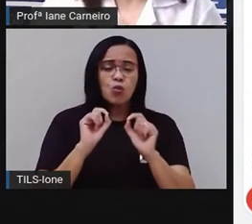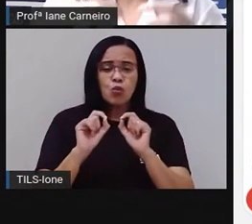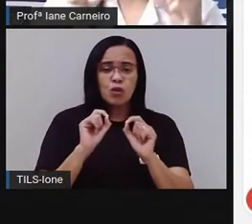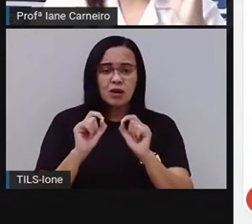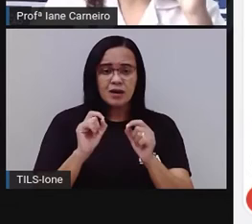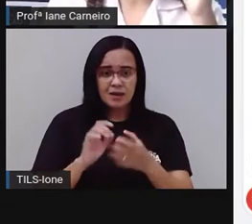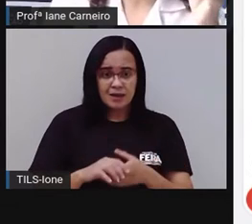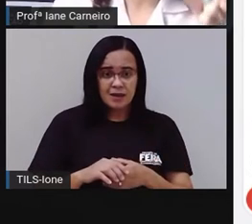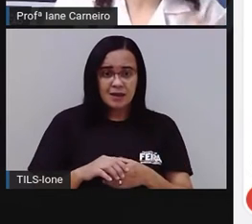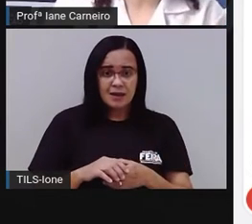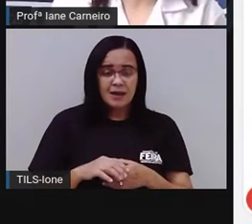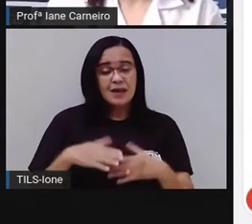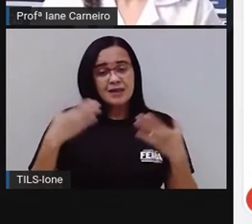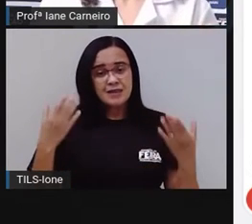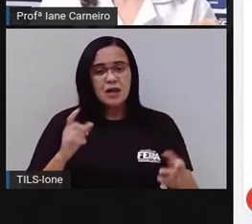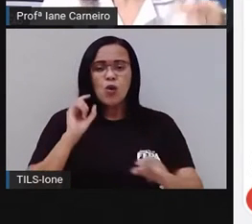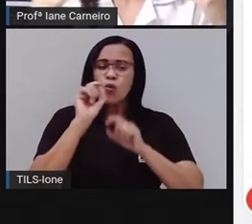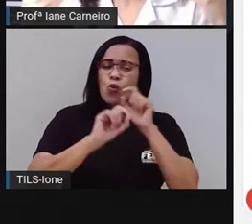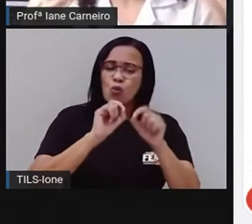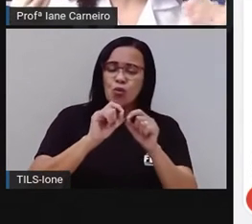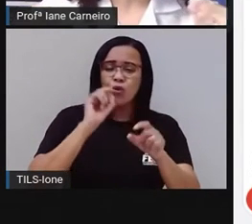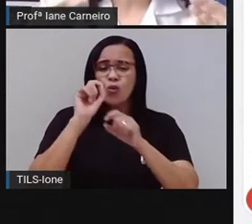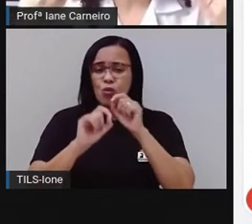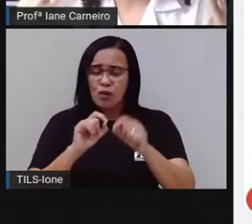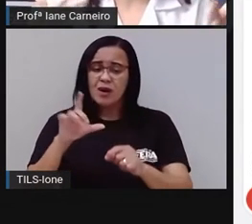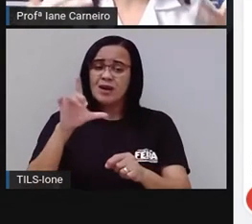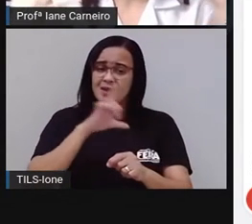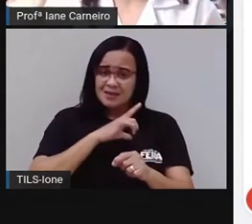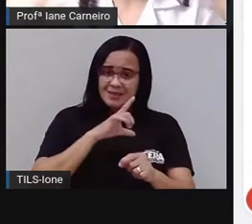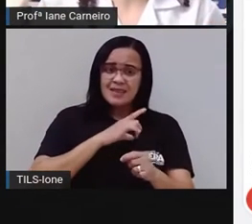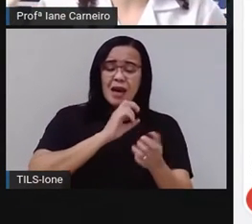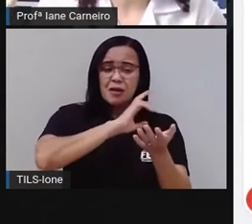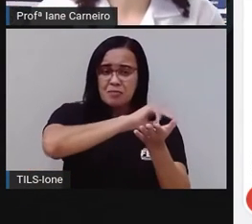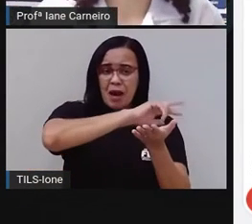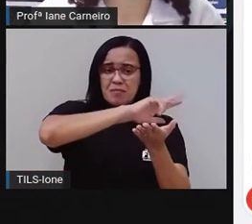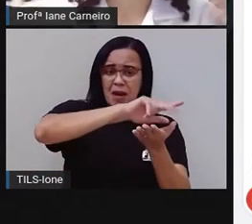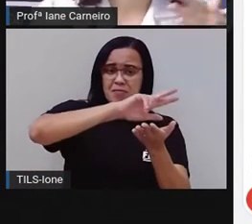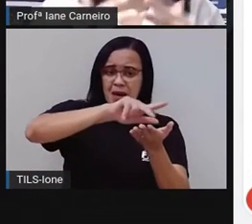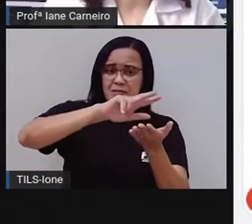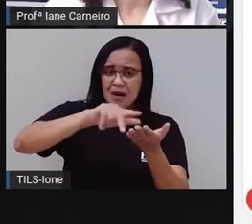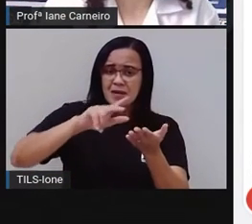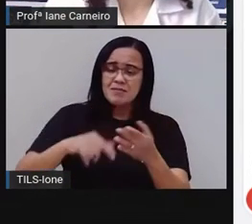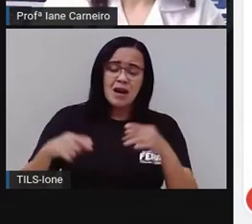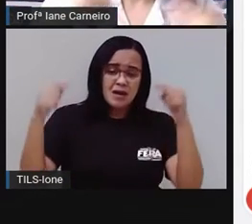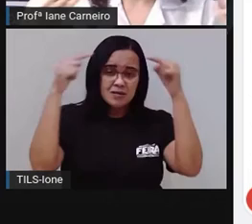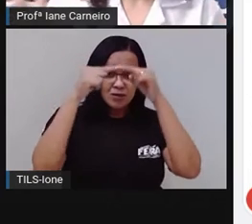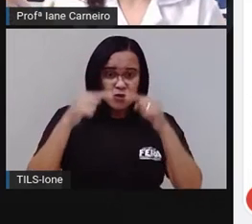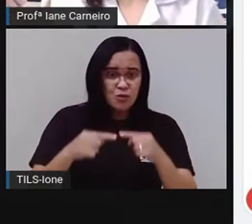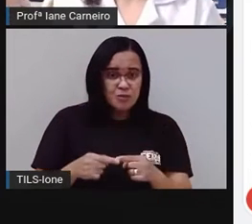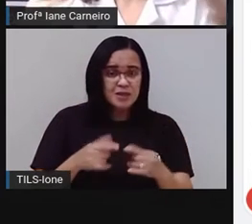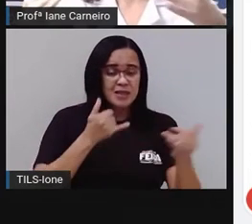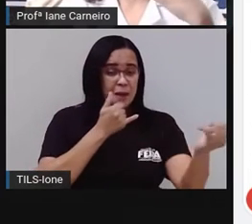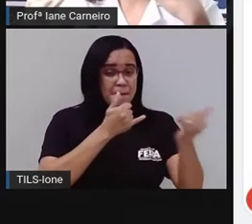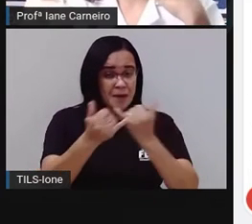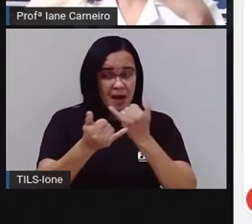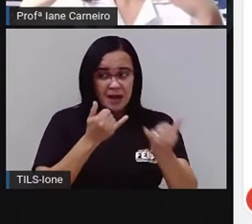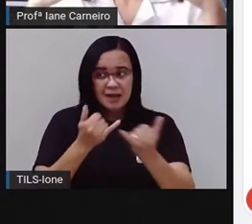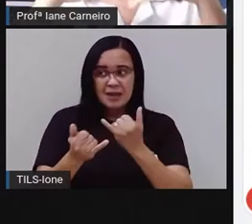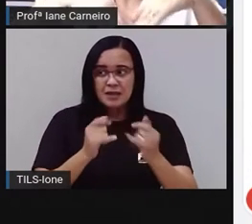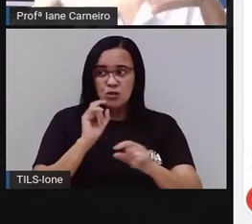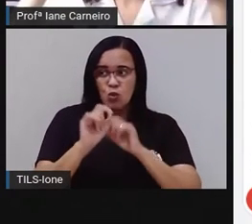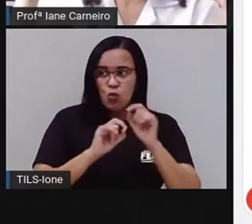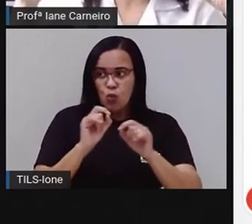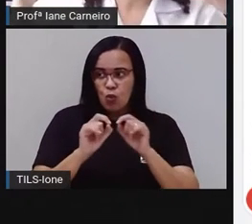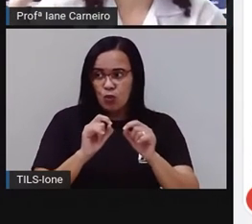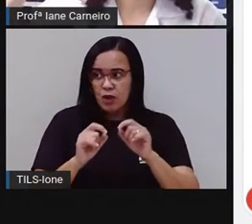geralmente, elas trazem umas rimas, né? Por que será que existem essas rimas nas adivinhas? Será que elas... Desculpa.